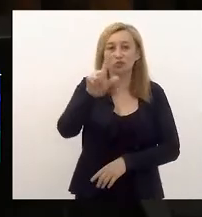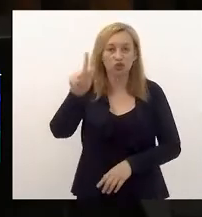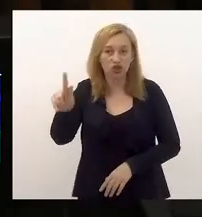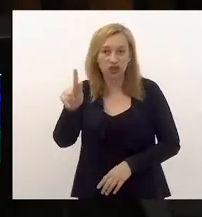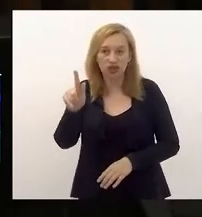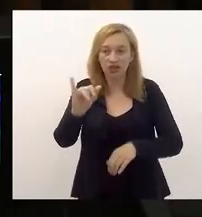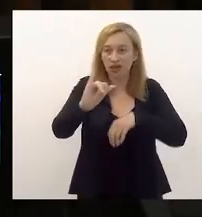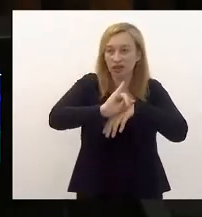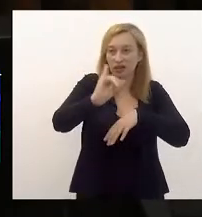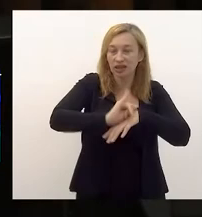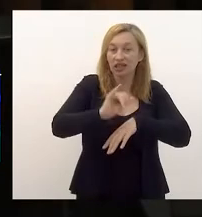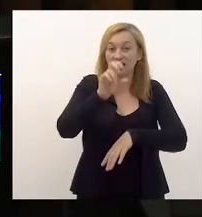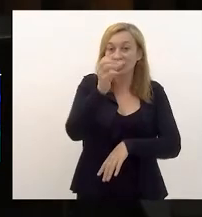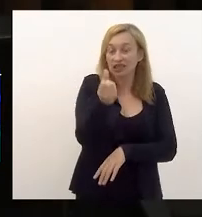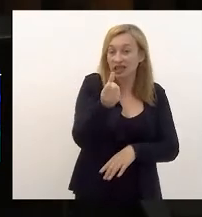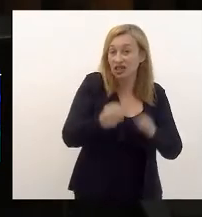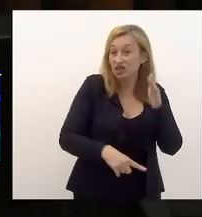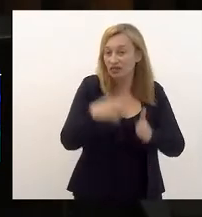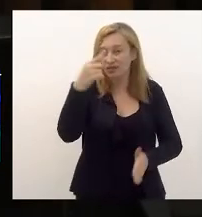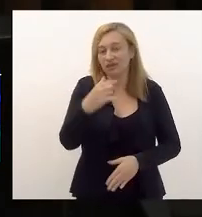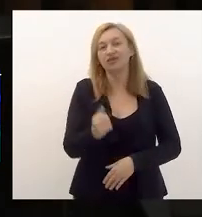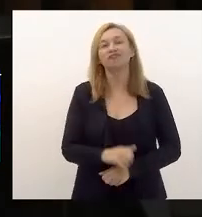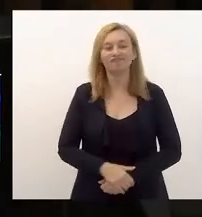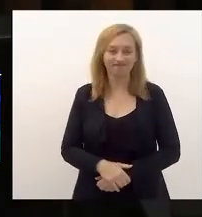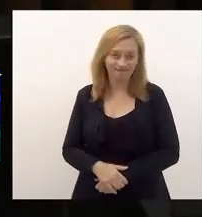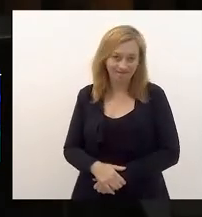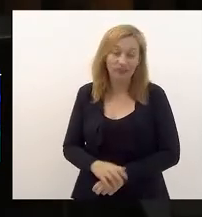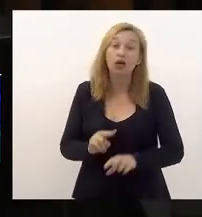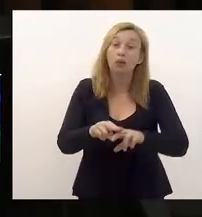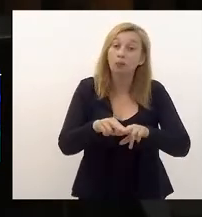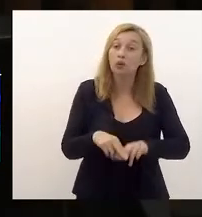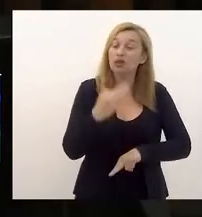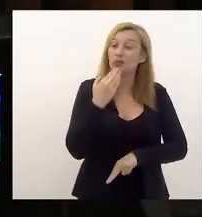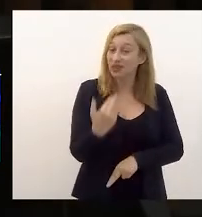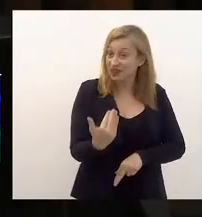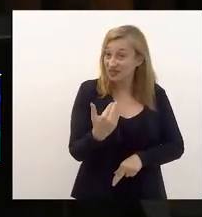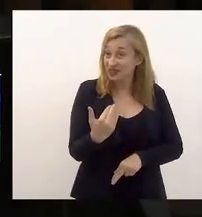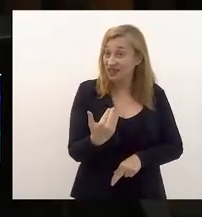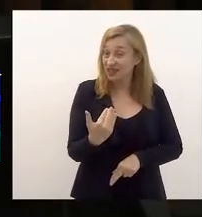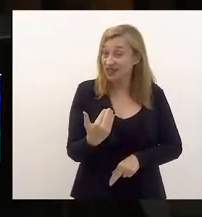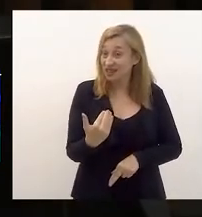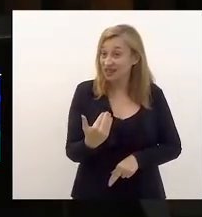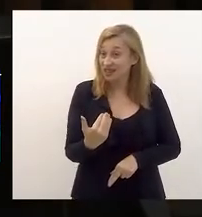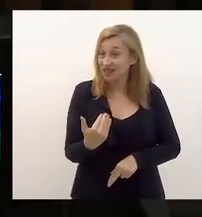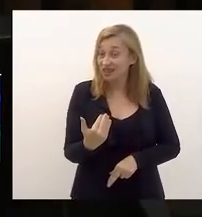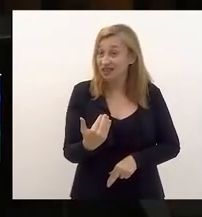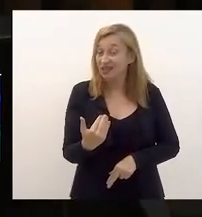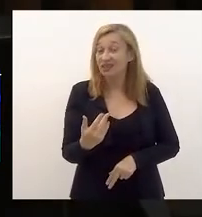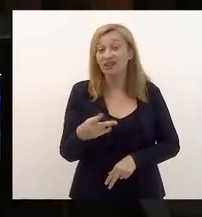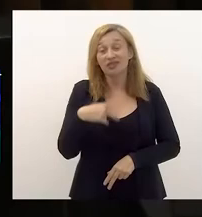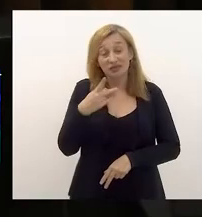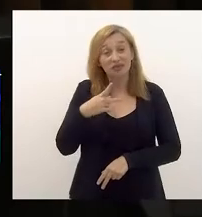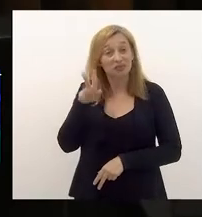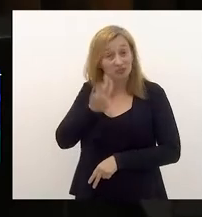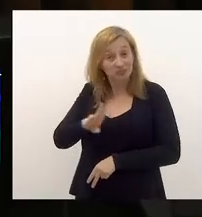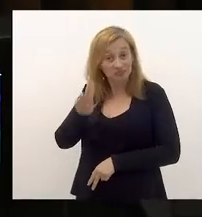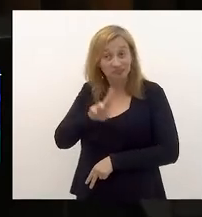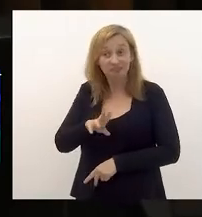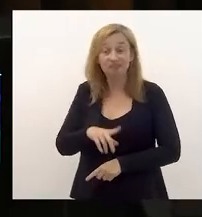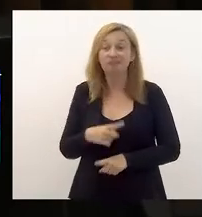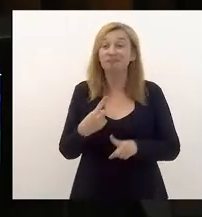em seis meses. Por isso, pedi para fazer uso da palavra,